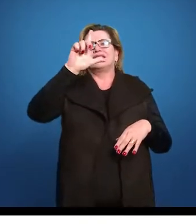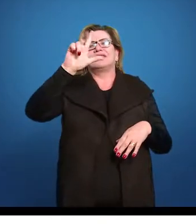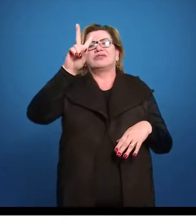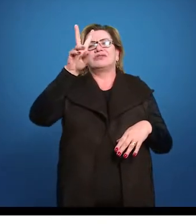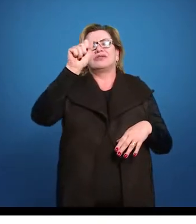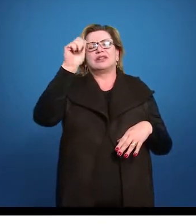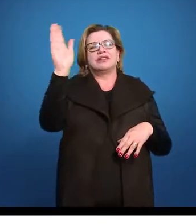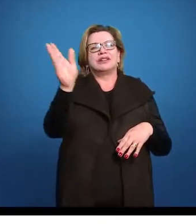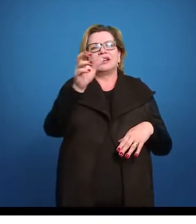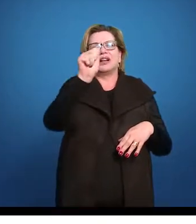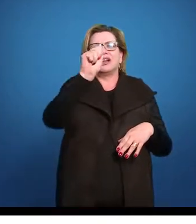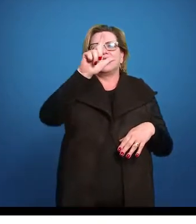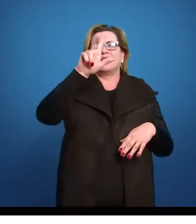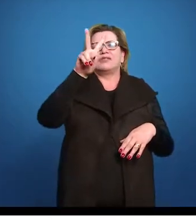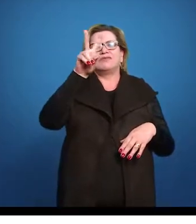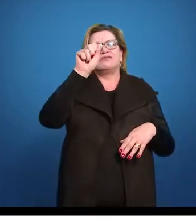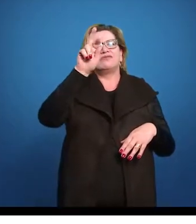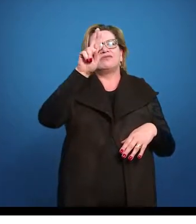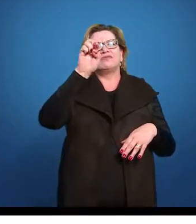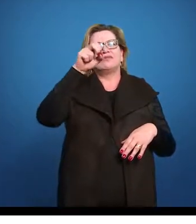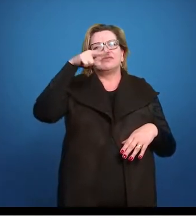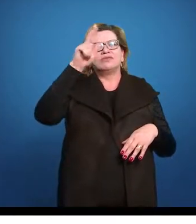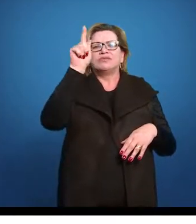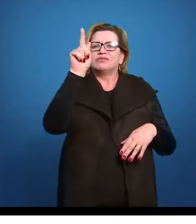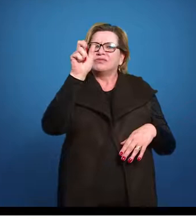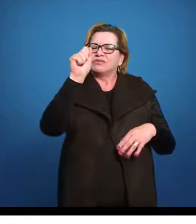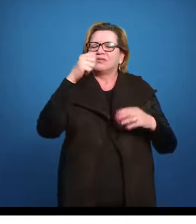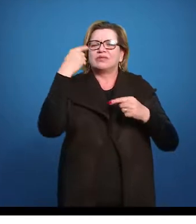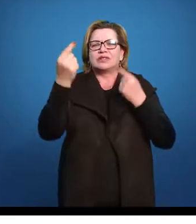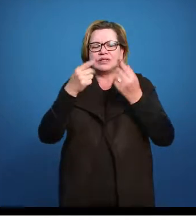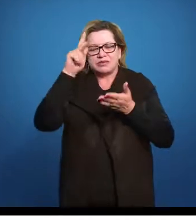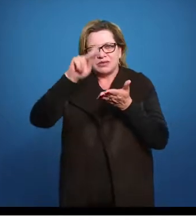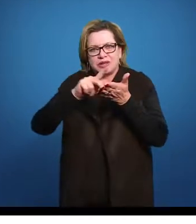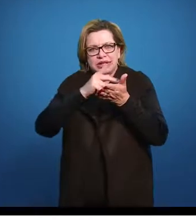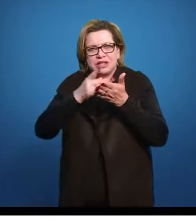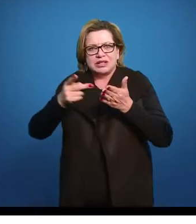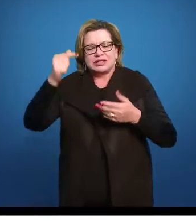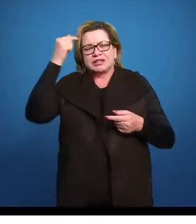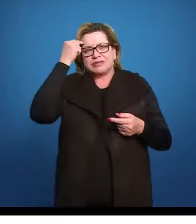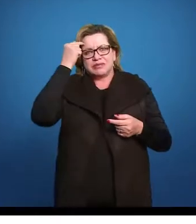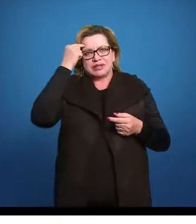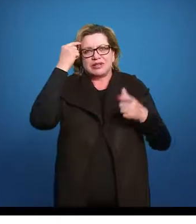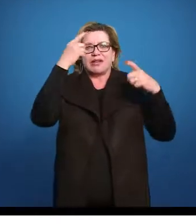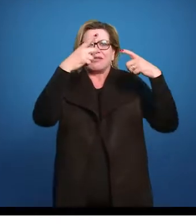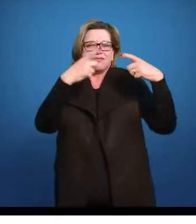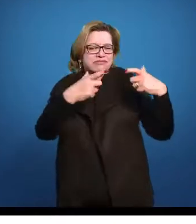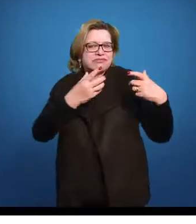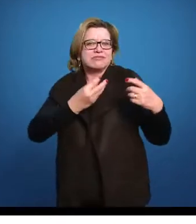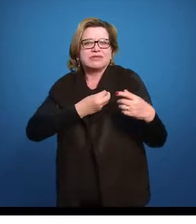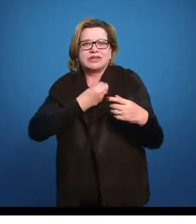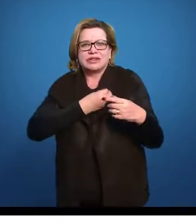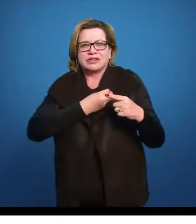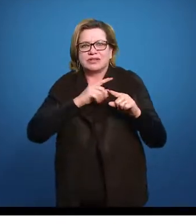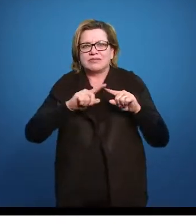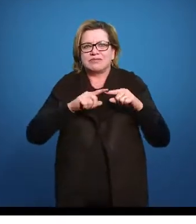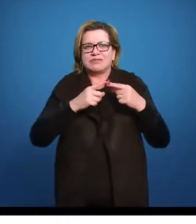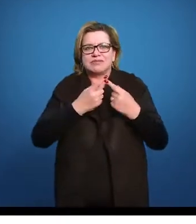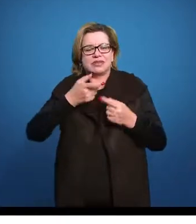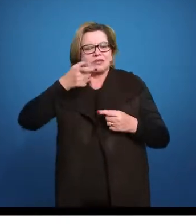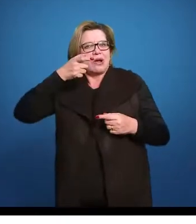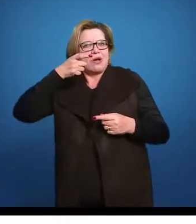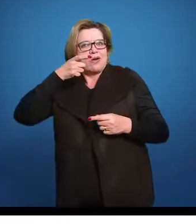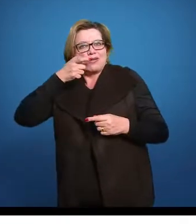vai ter esses poetas que estão pensando, de alguma forma, nesse lugar de onde eles estão, mas a partir de uma ótica